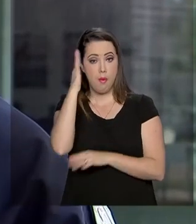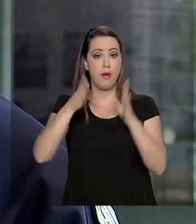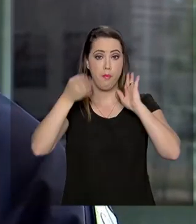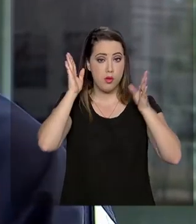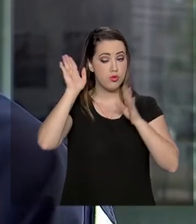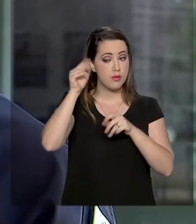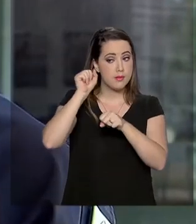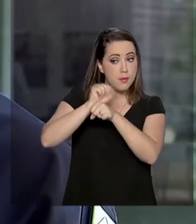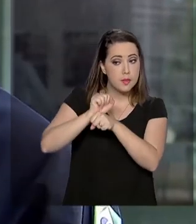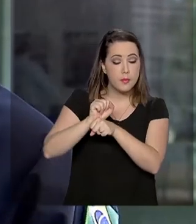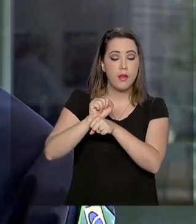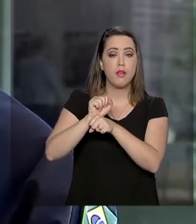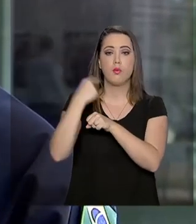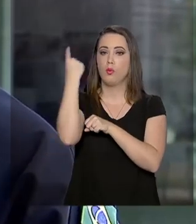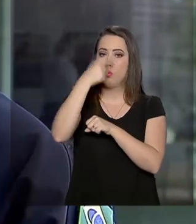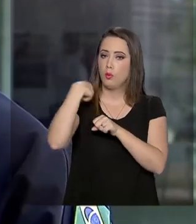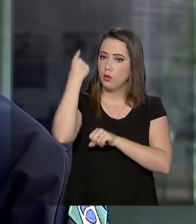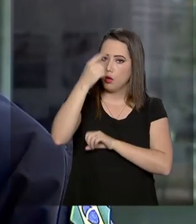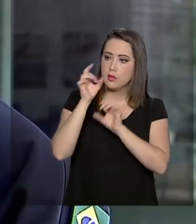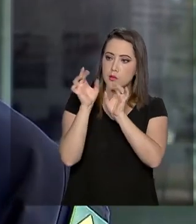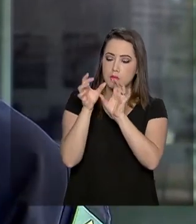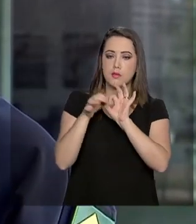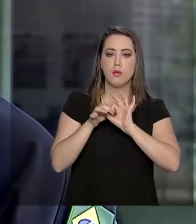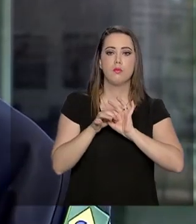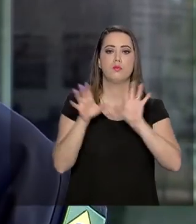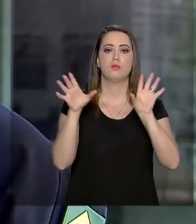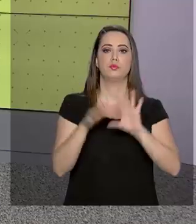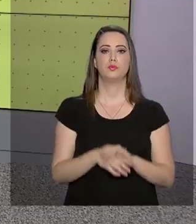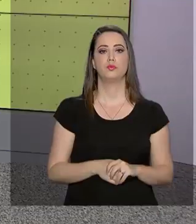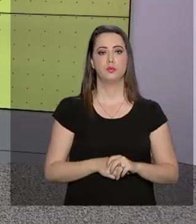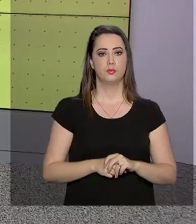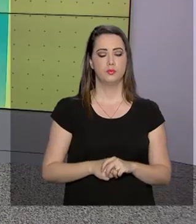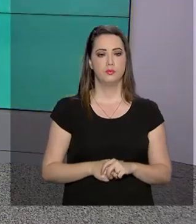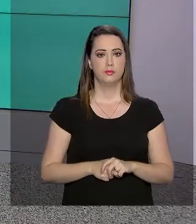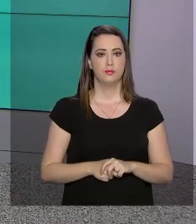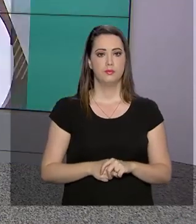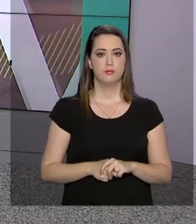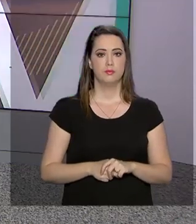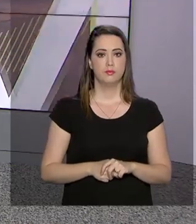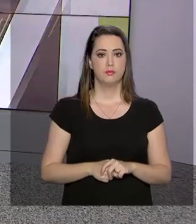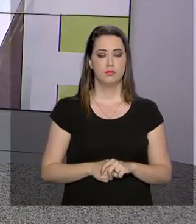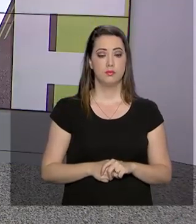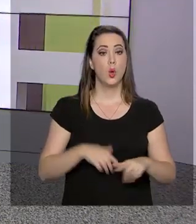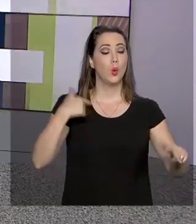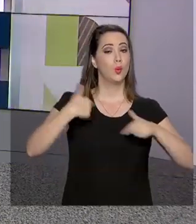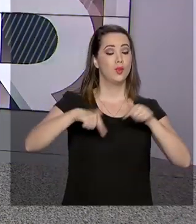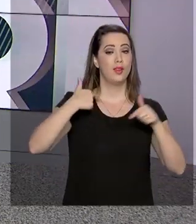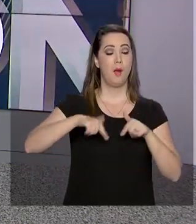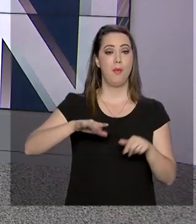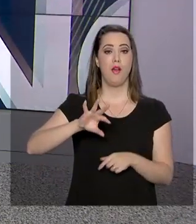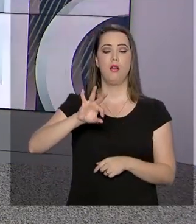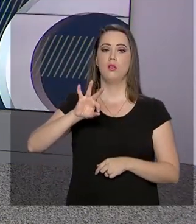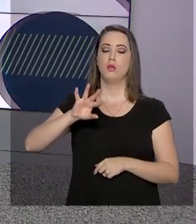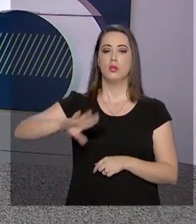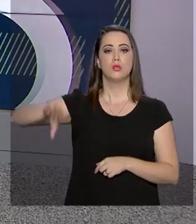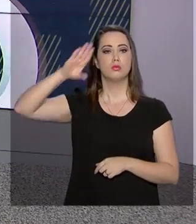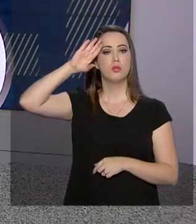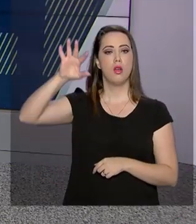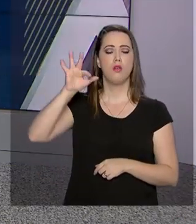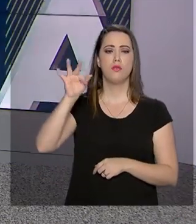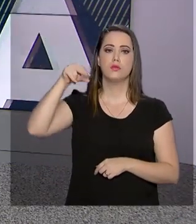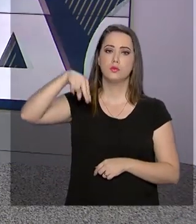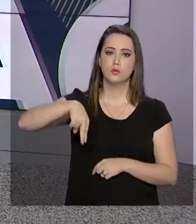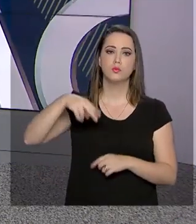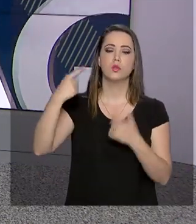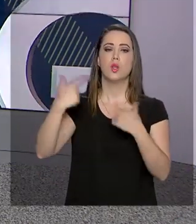combustíveis ou em estacionamentos até que termine o período da restrição. A atuação da Força Nacional de Segurança Pública